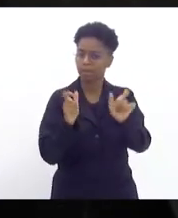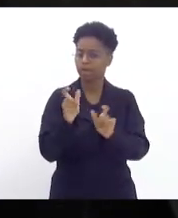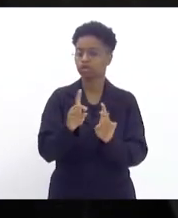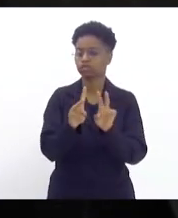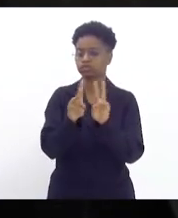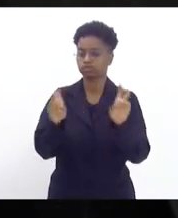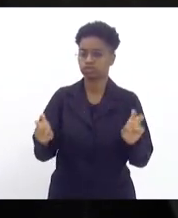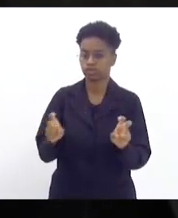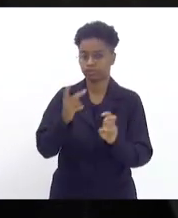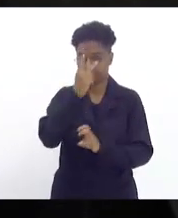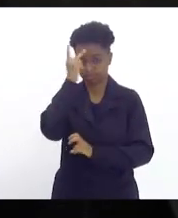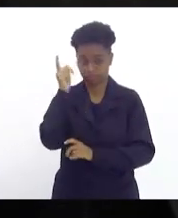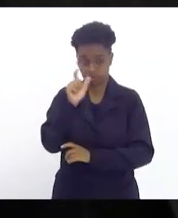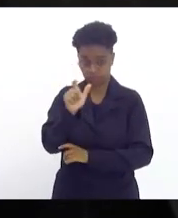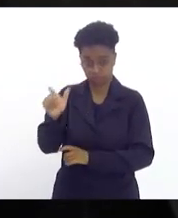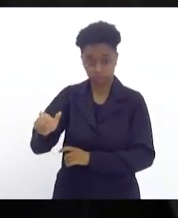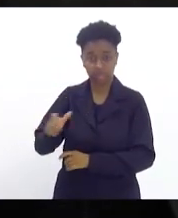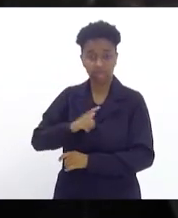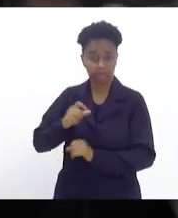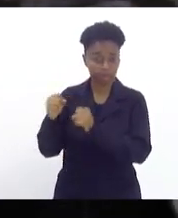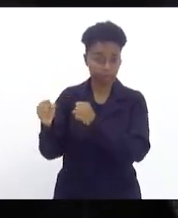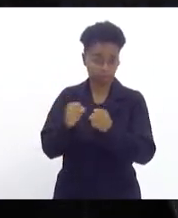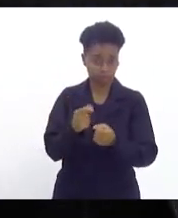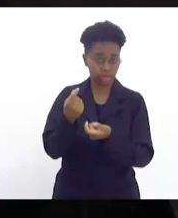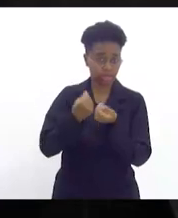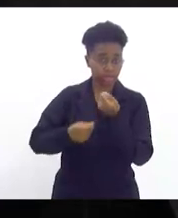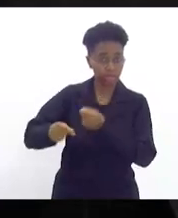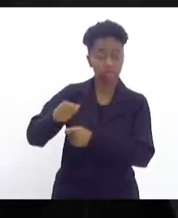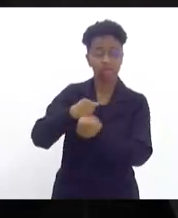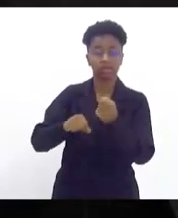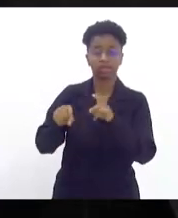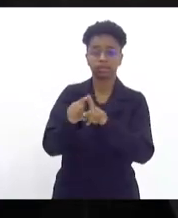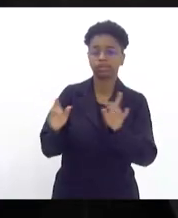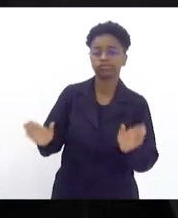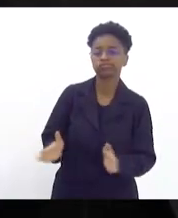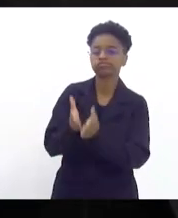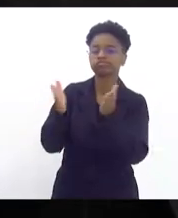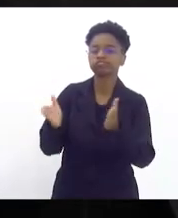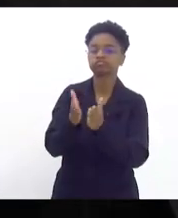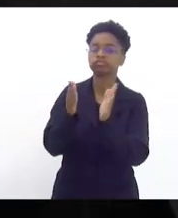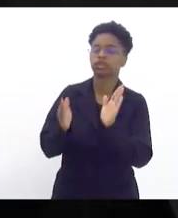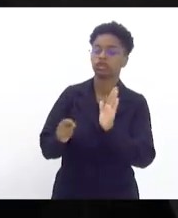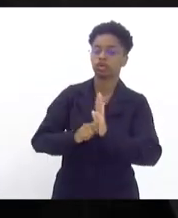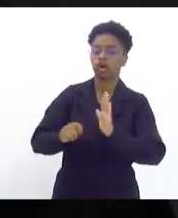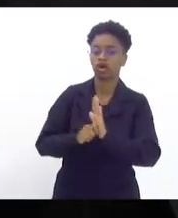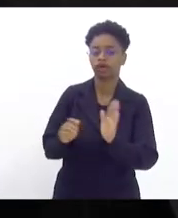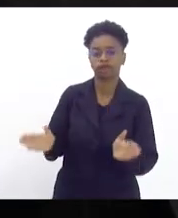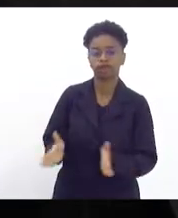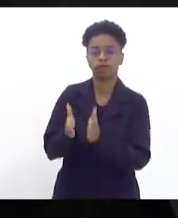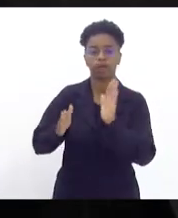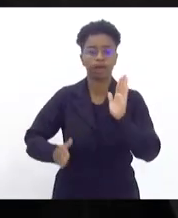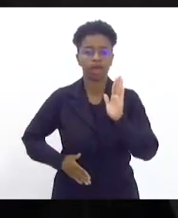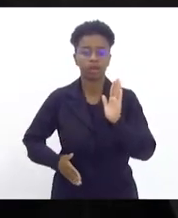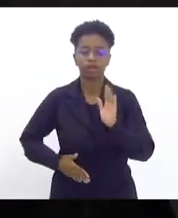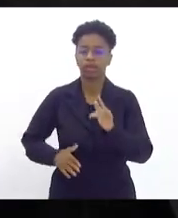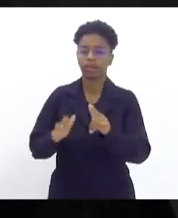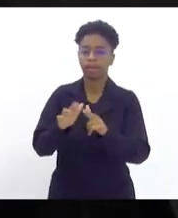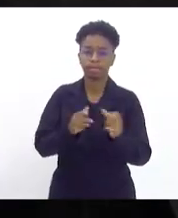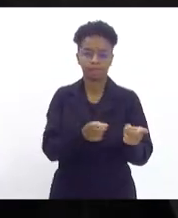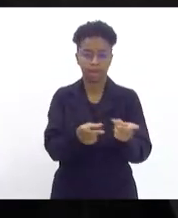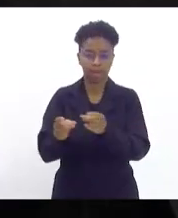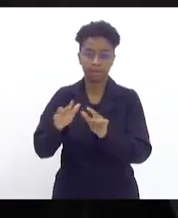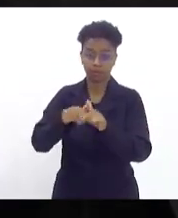àqueles que têm poderio econômico e que fomentam a droga, fomentam o tráfico através do seu